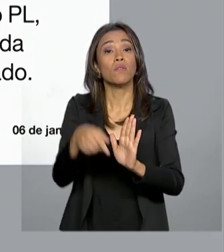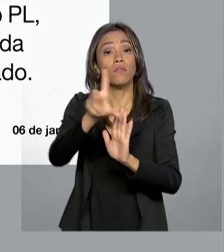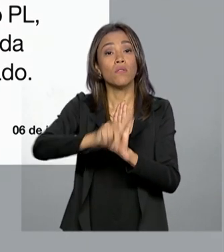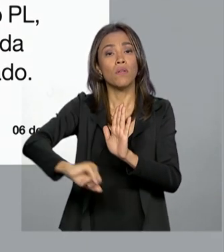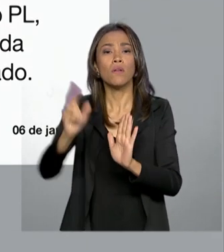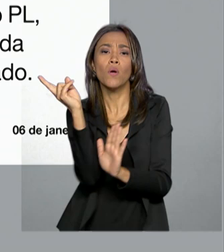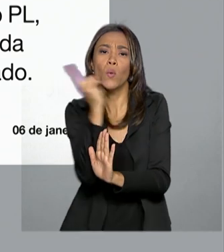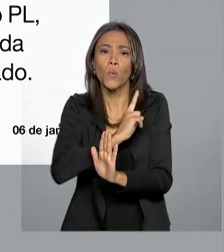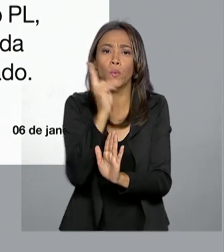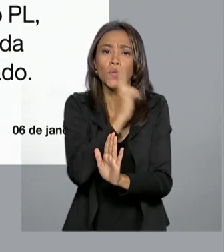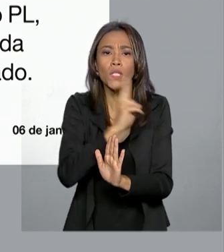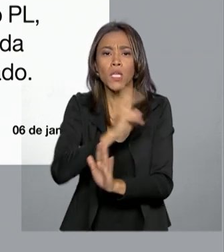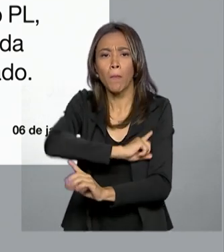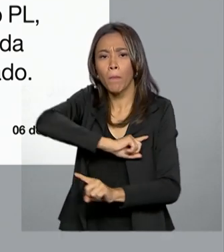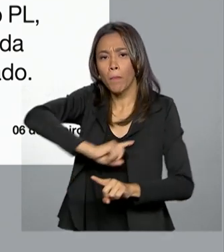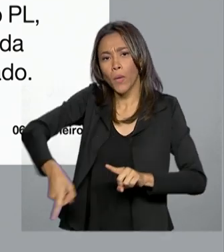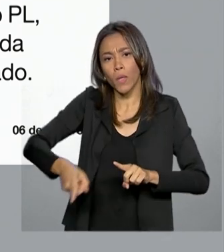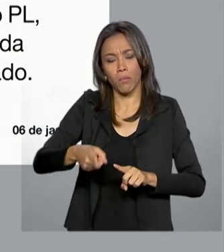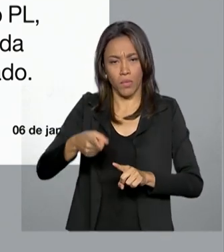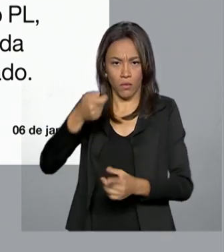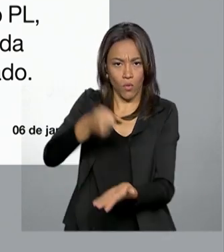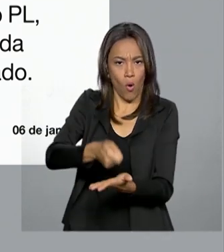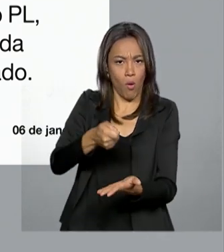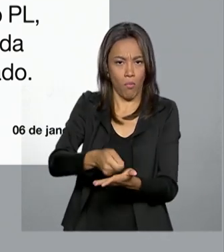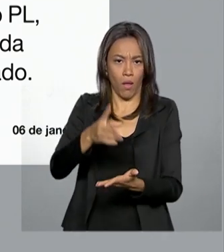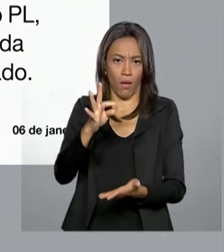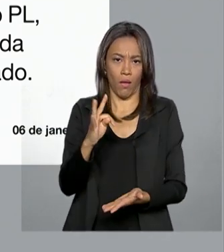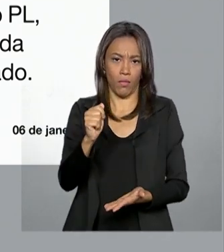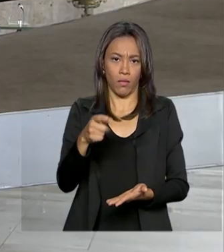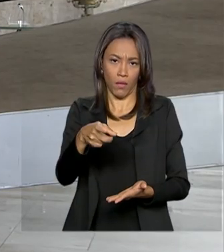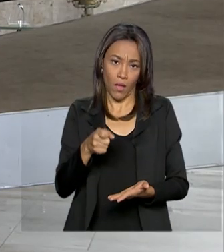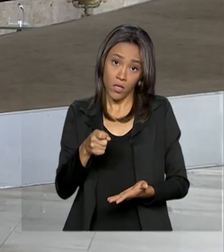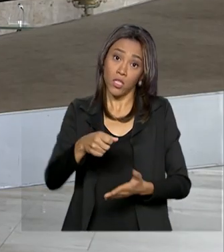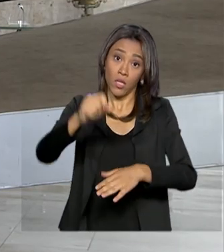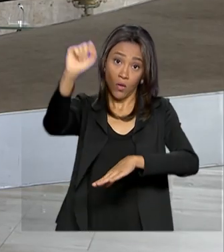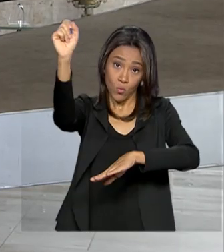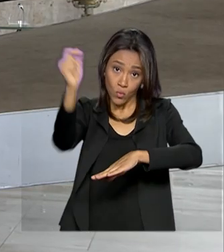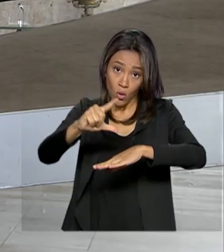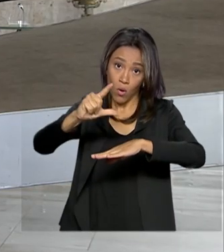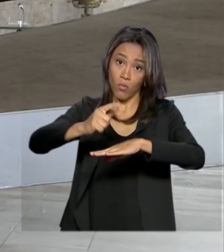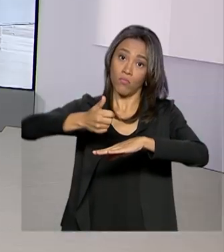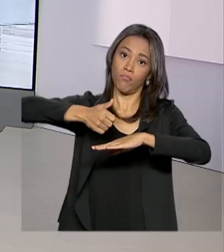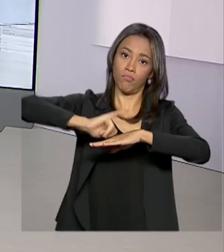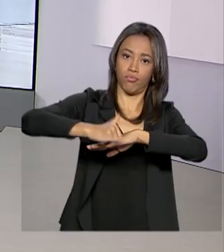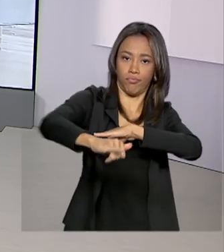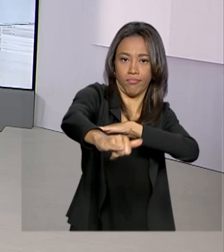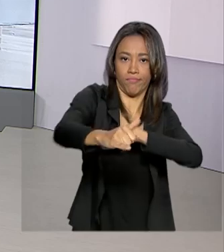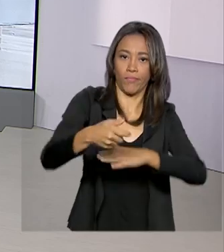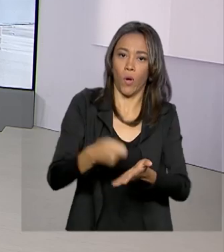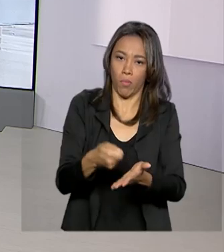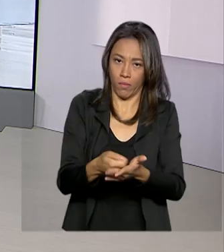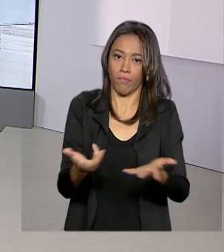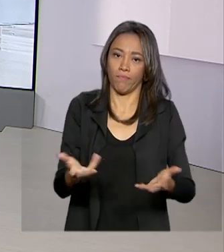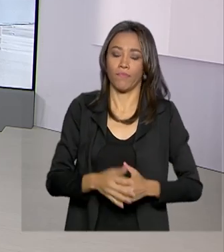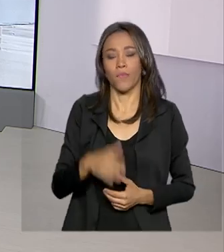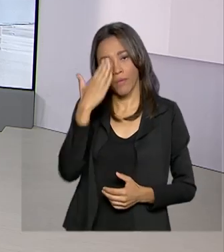proibindo a taxação da energia solar. Renata, voltamos com você. Obrigada, Luana, pelas suas informações.